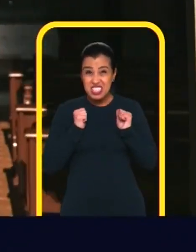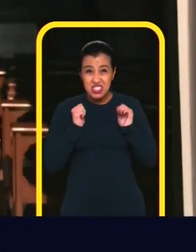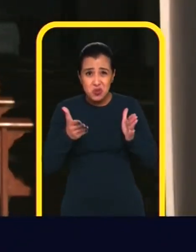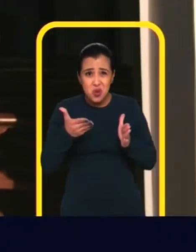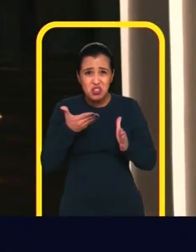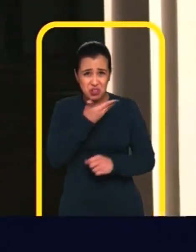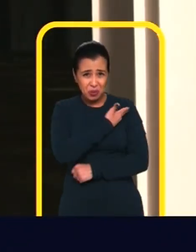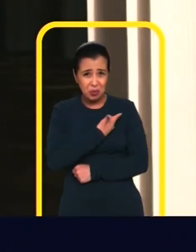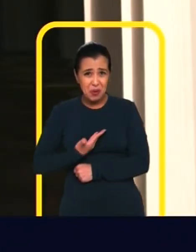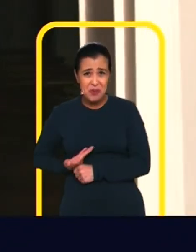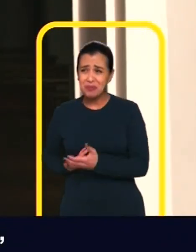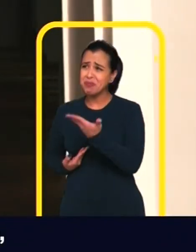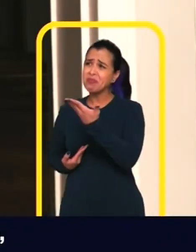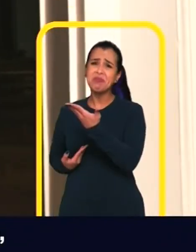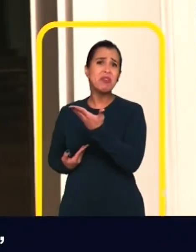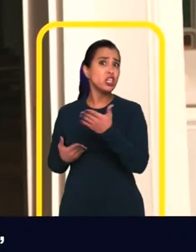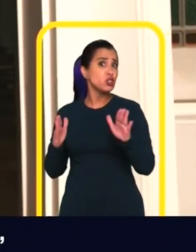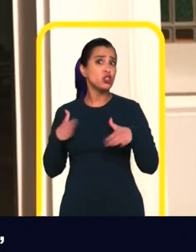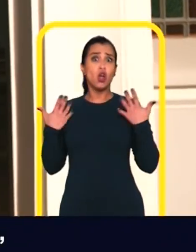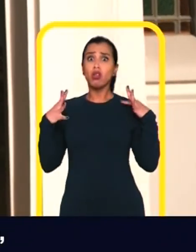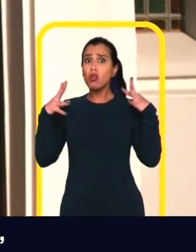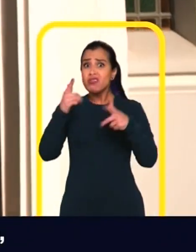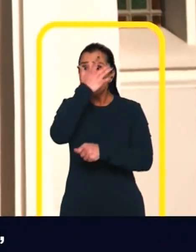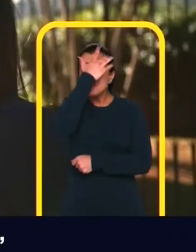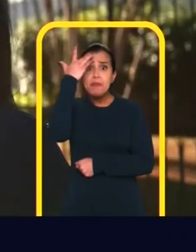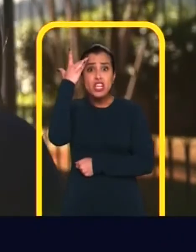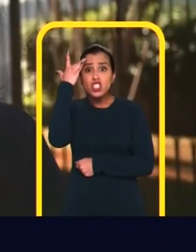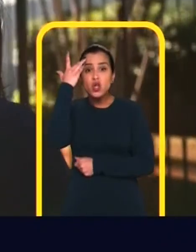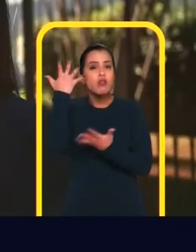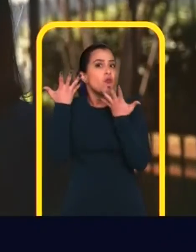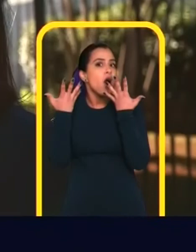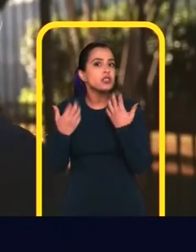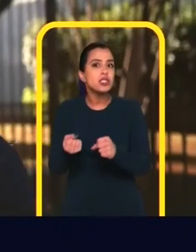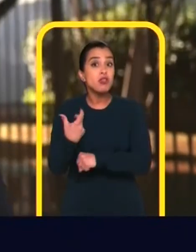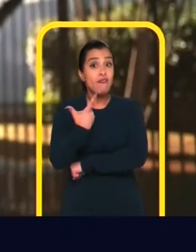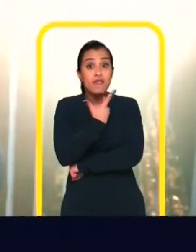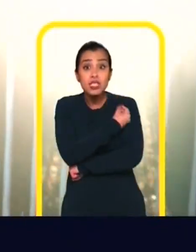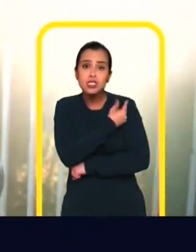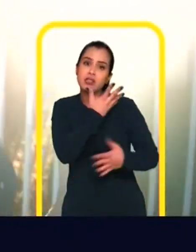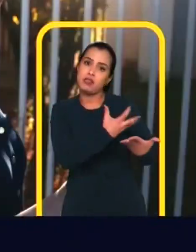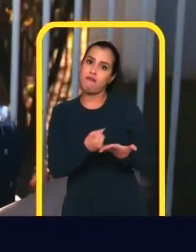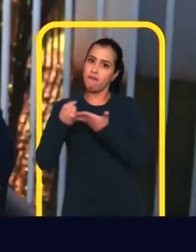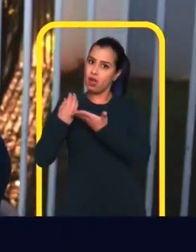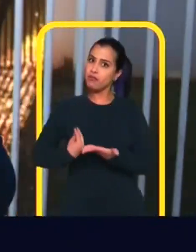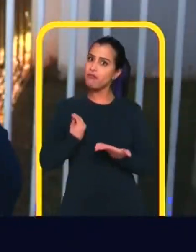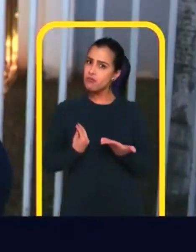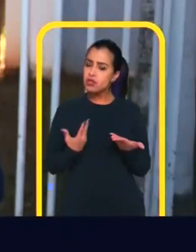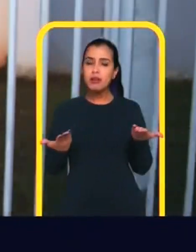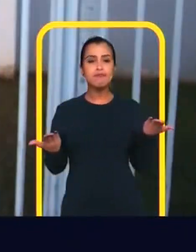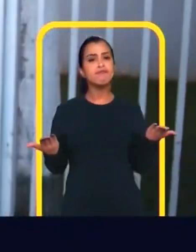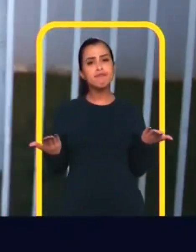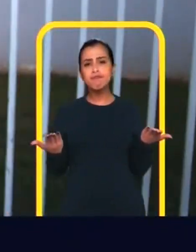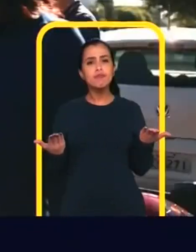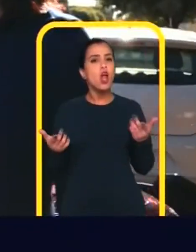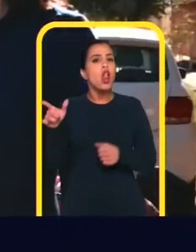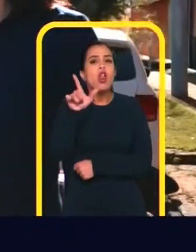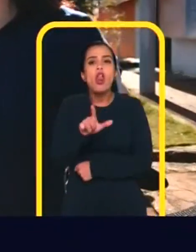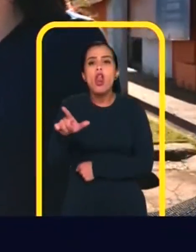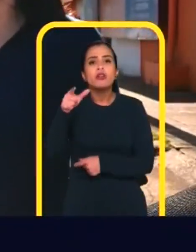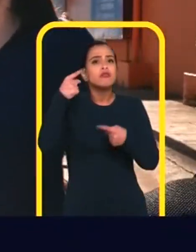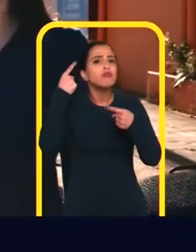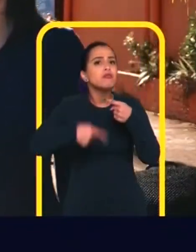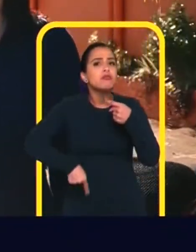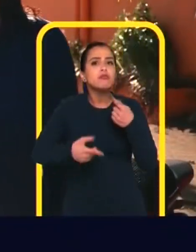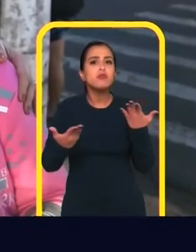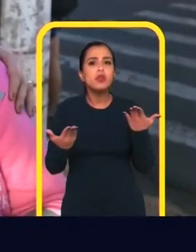Onde já se viu negar vacina no momento que o Brasil mais precisava Vacina que ia salvar vidas Tudo bom? Porque não tem sentido um governo